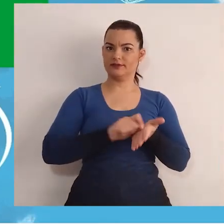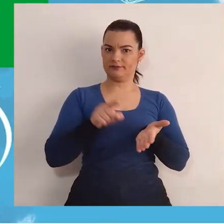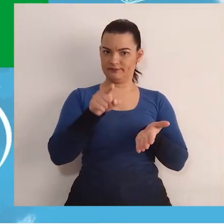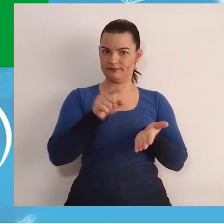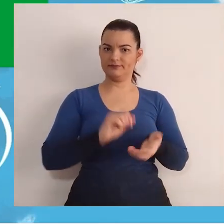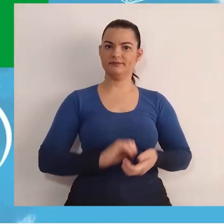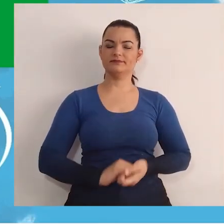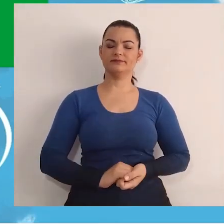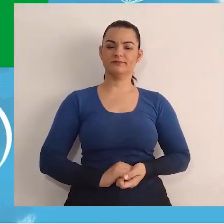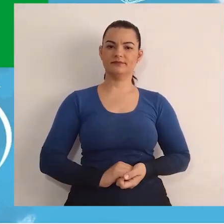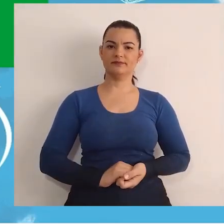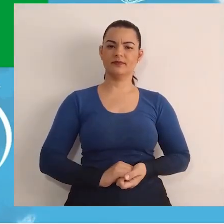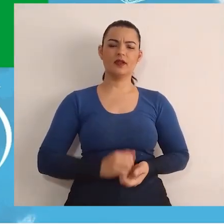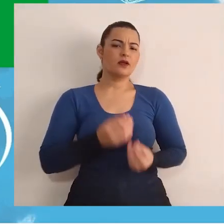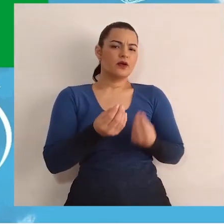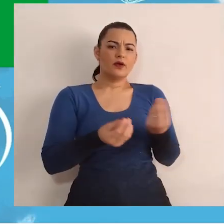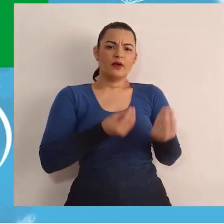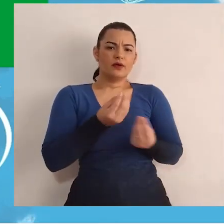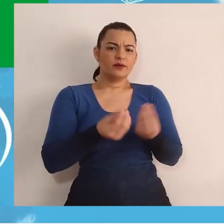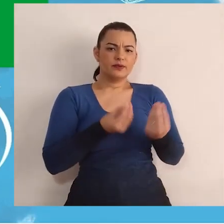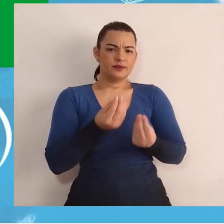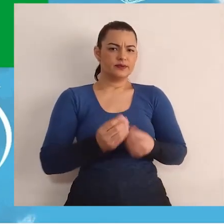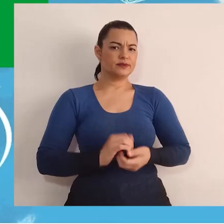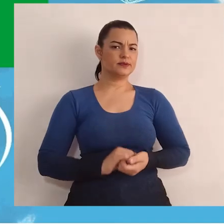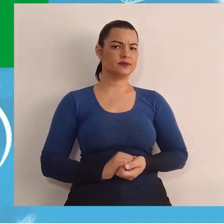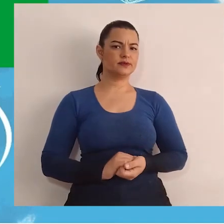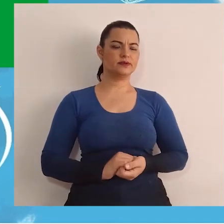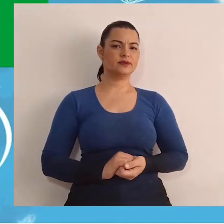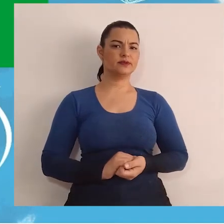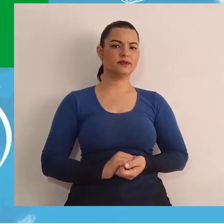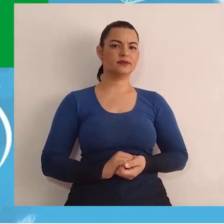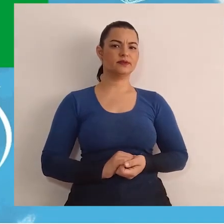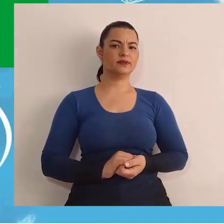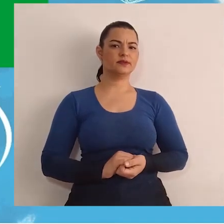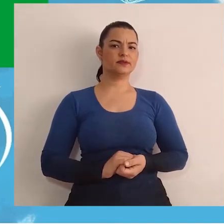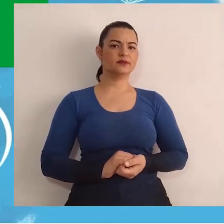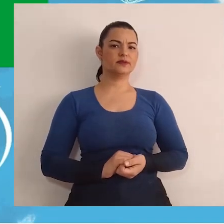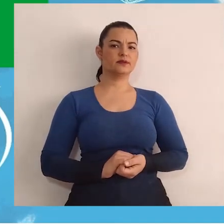Então, anotem aí. Como seria